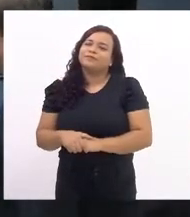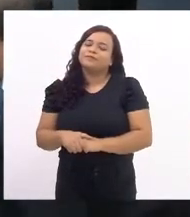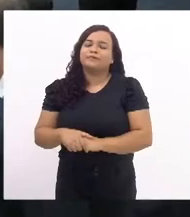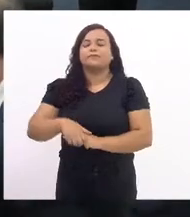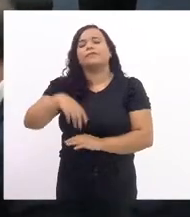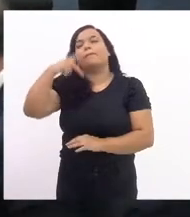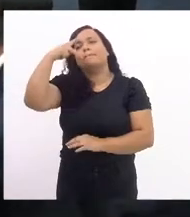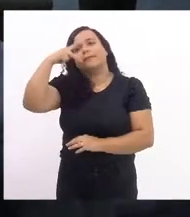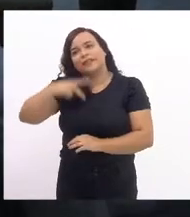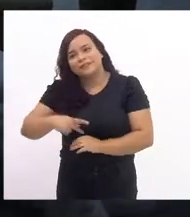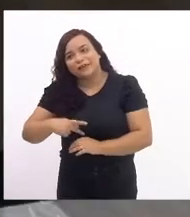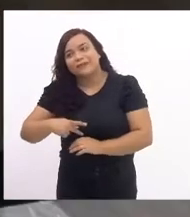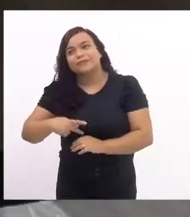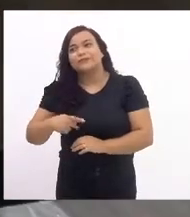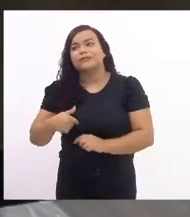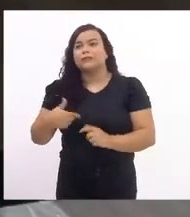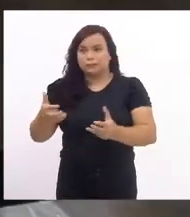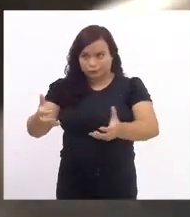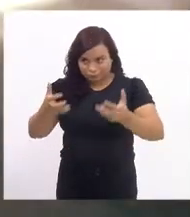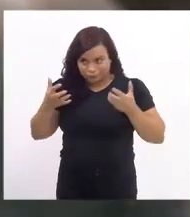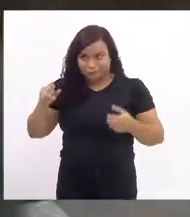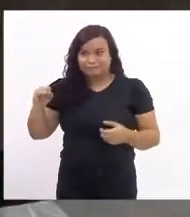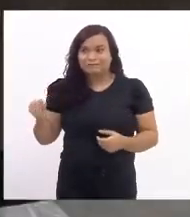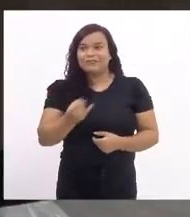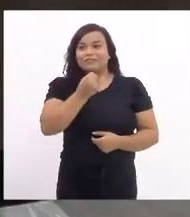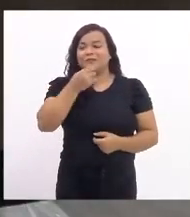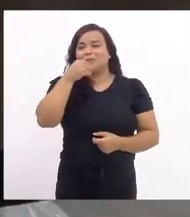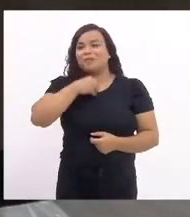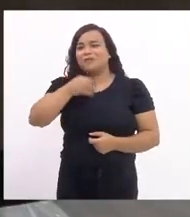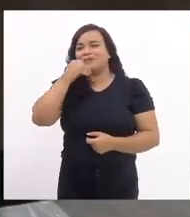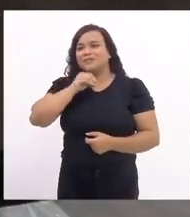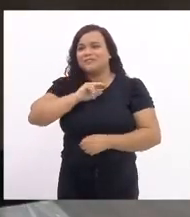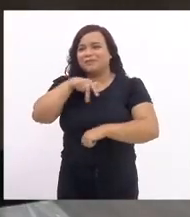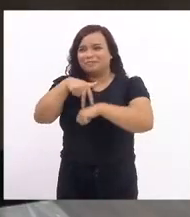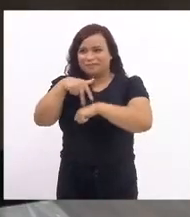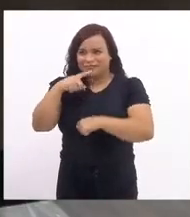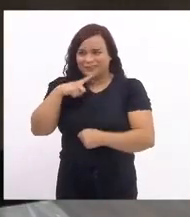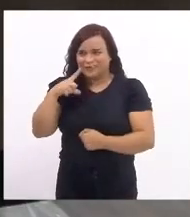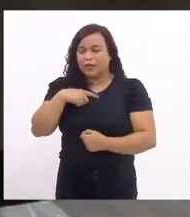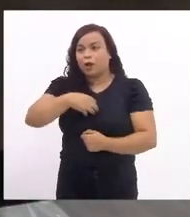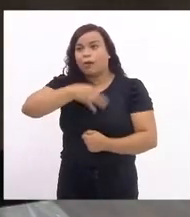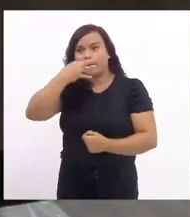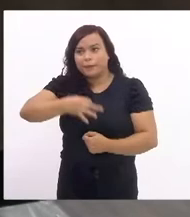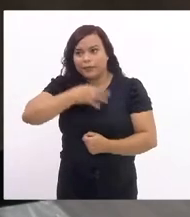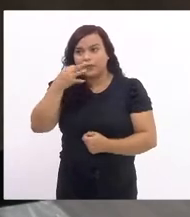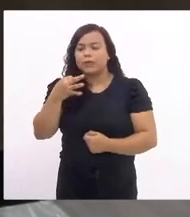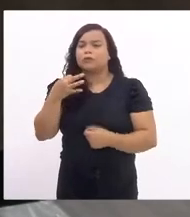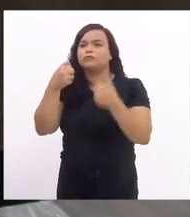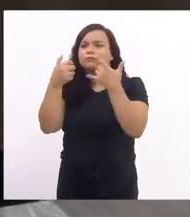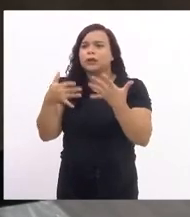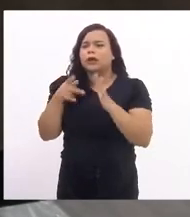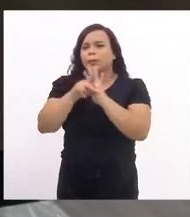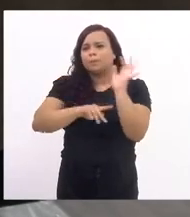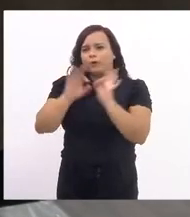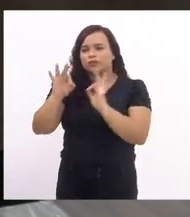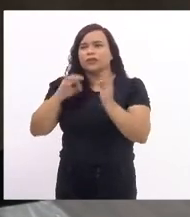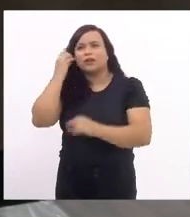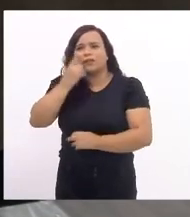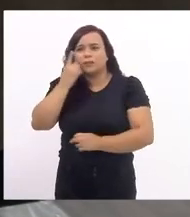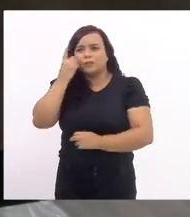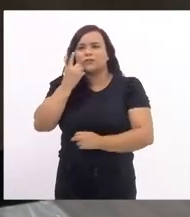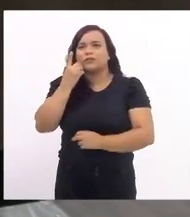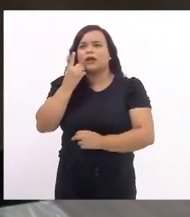Presidente, eu queria aproveitar a oportunidade que faço aqui para dar o parecer no projeto da deputada enfermeira